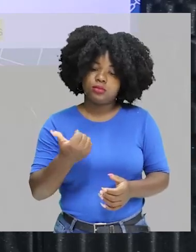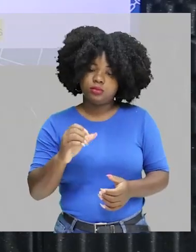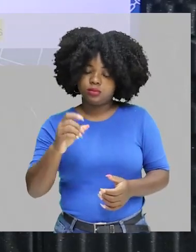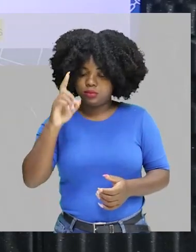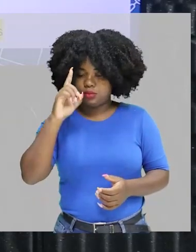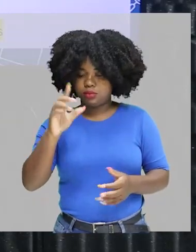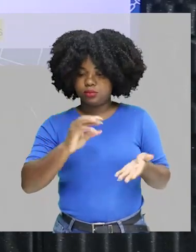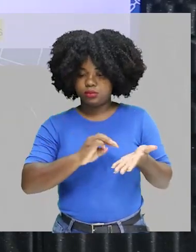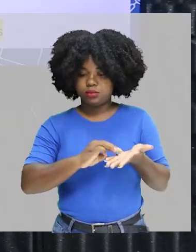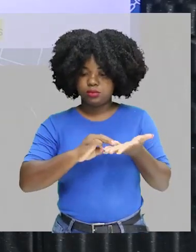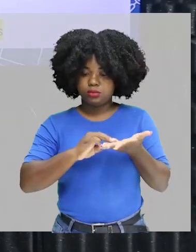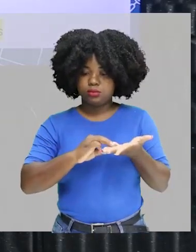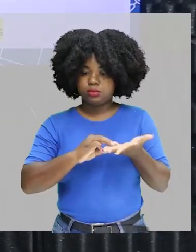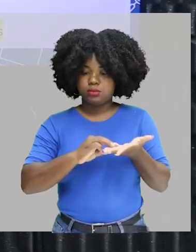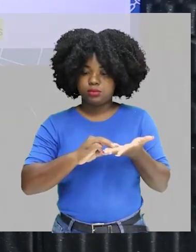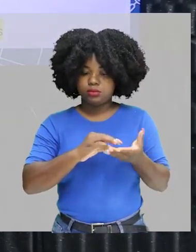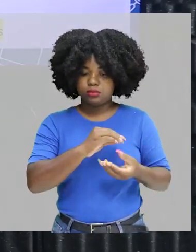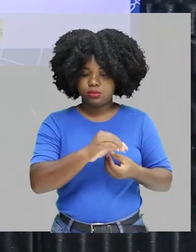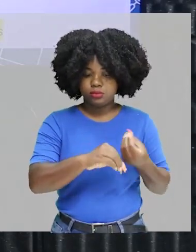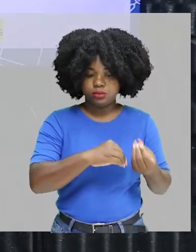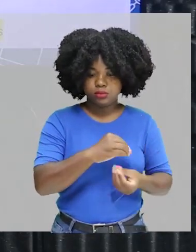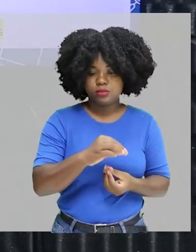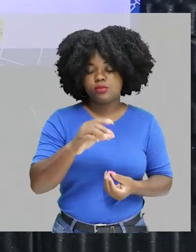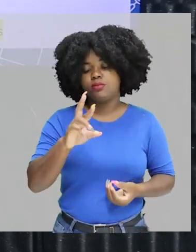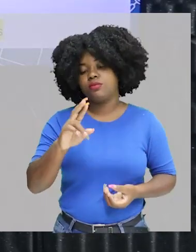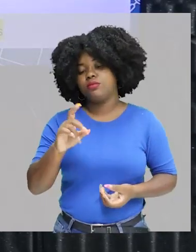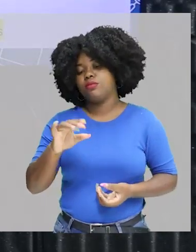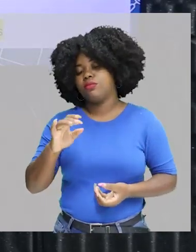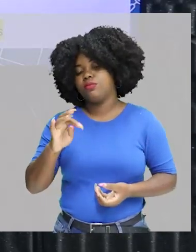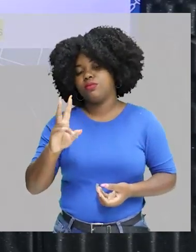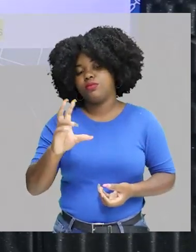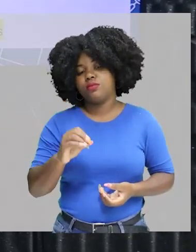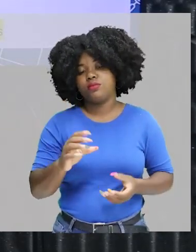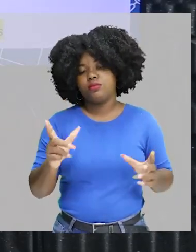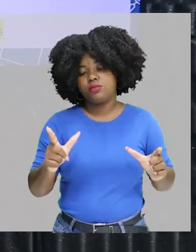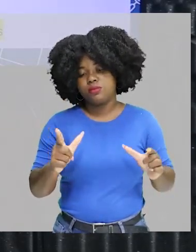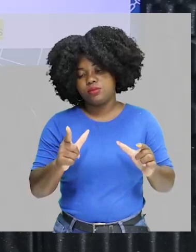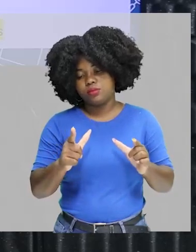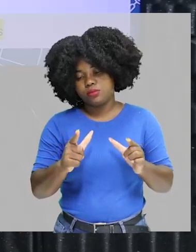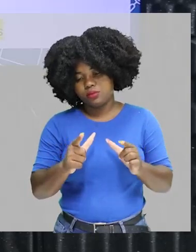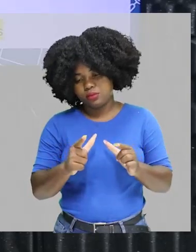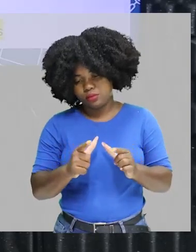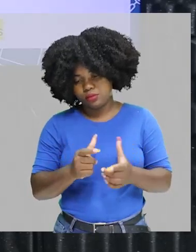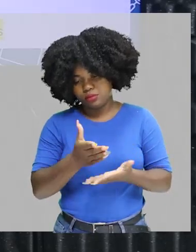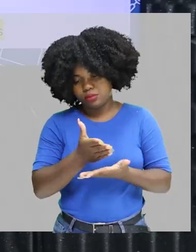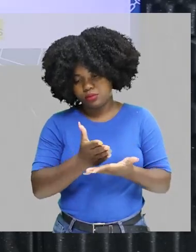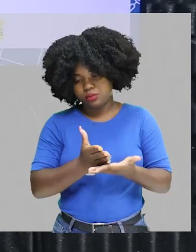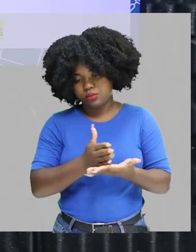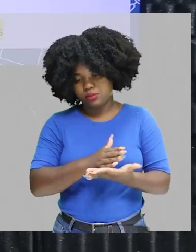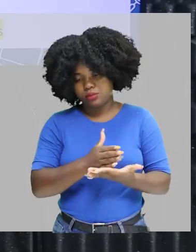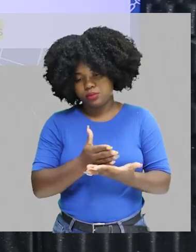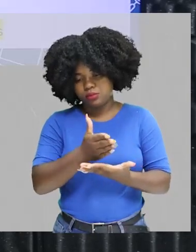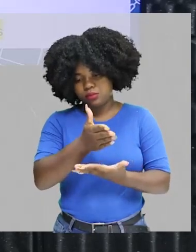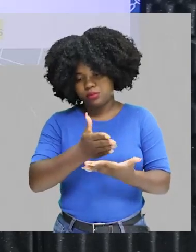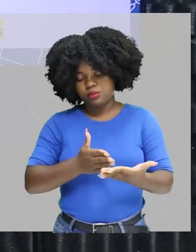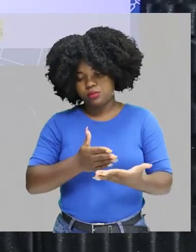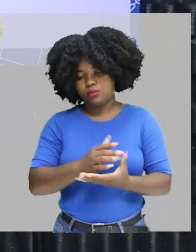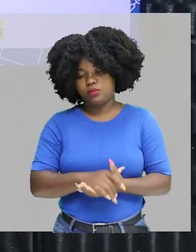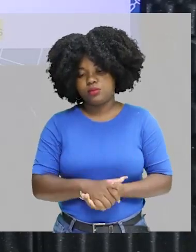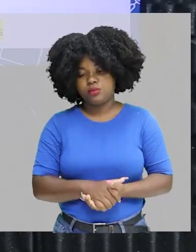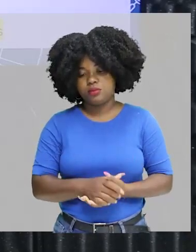massa do elemento radioativo será reduzida pela metade. Tudo bem, turminha?